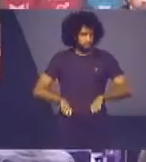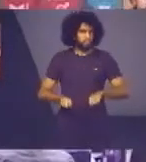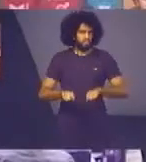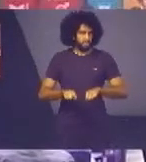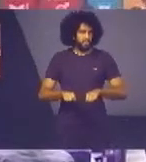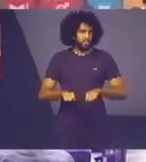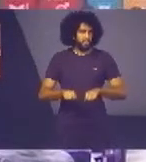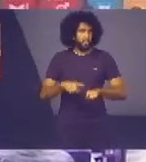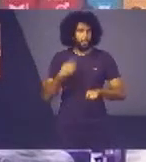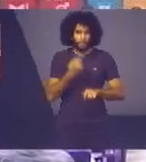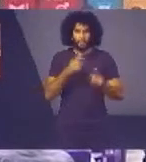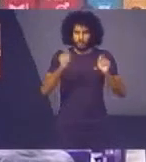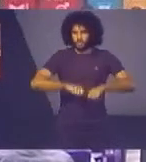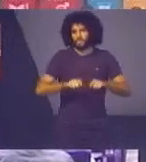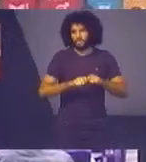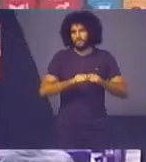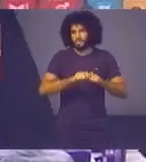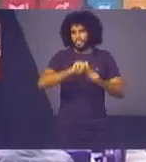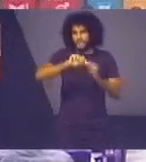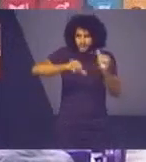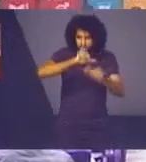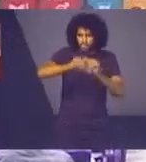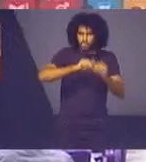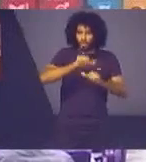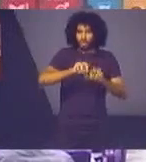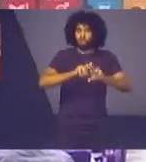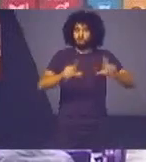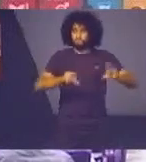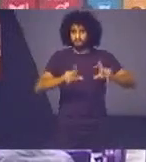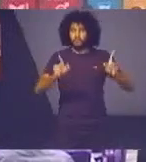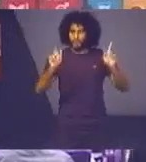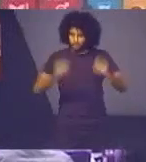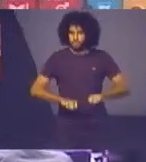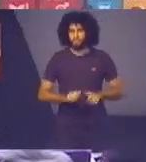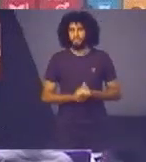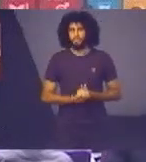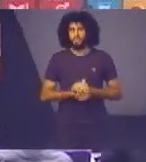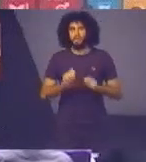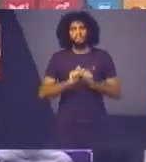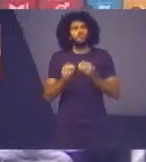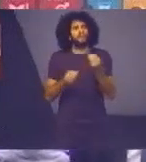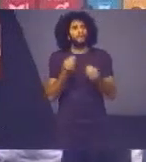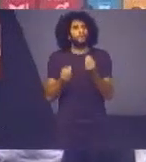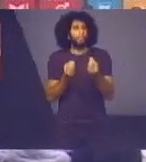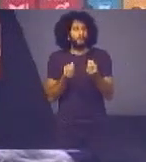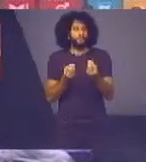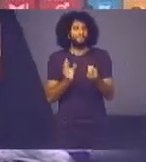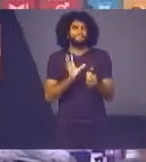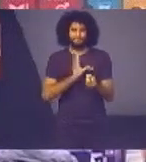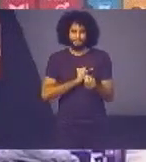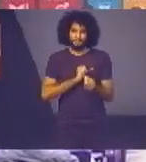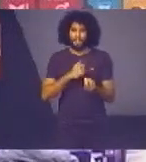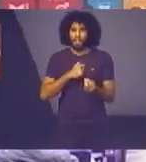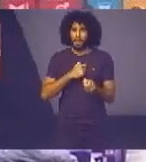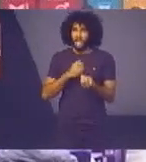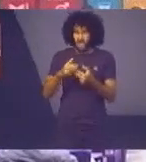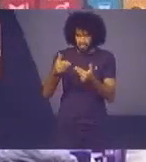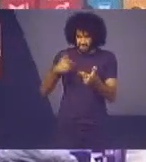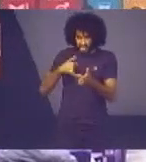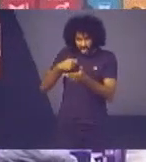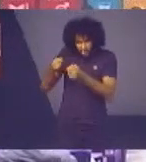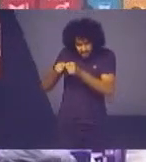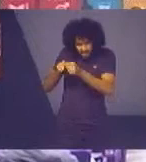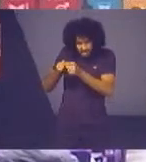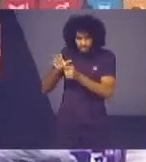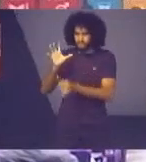podemos fazer a diferença e podemos fazer tudo isso com muito amor e eu amo o que eu faço muito